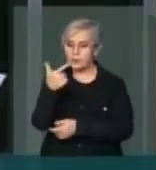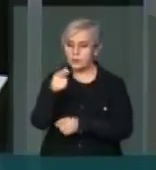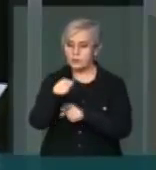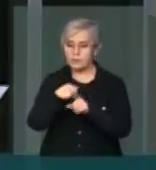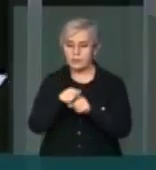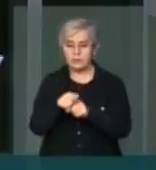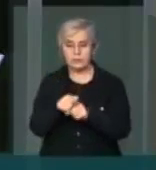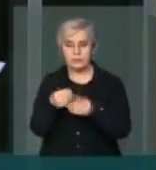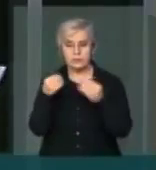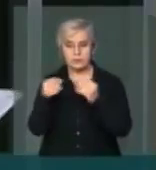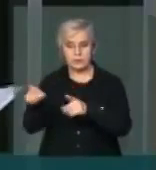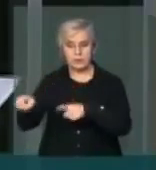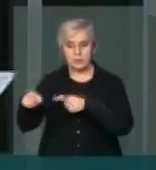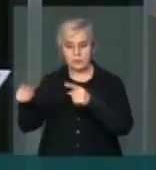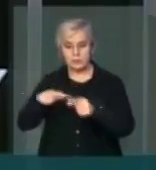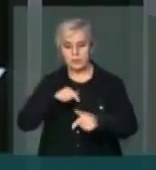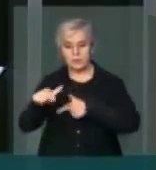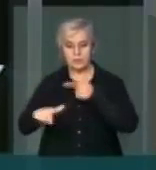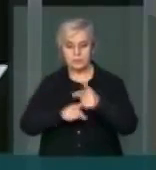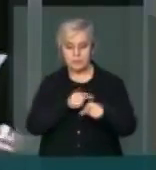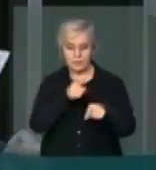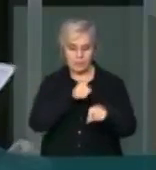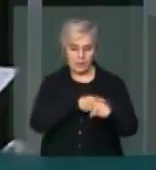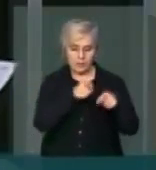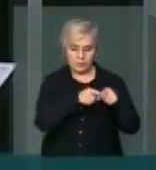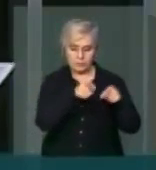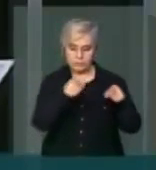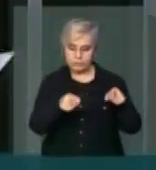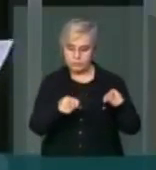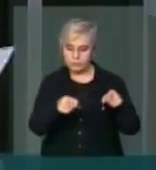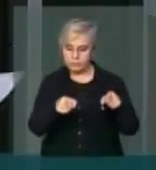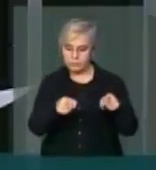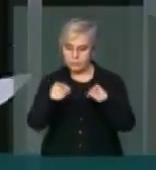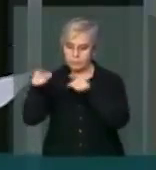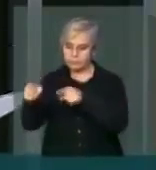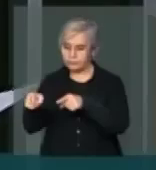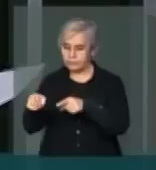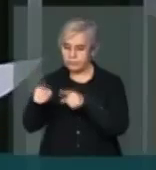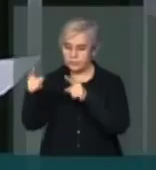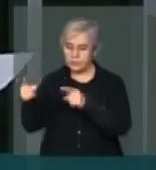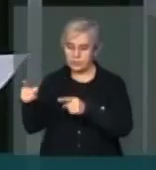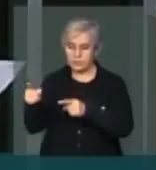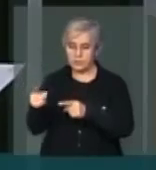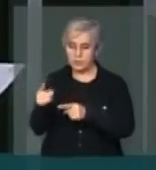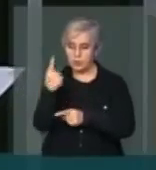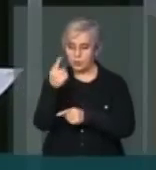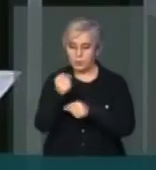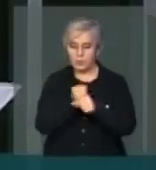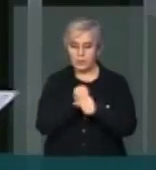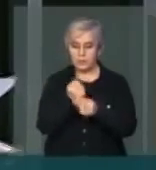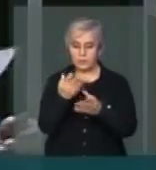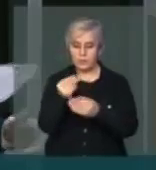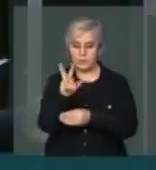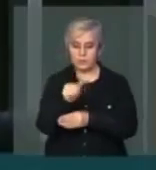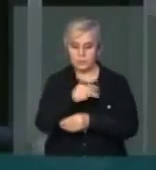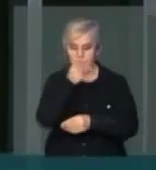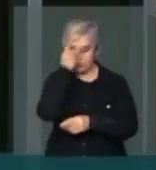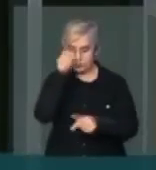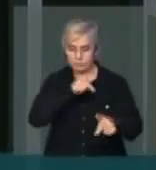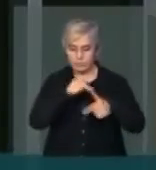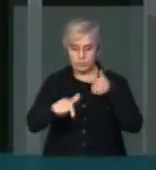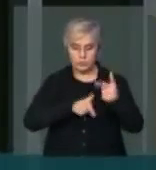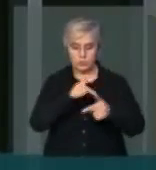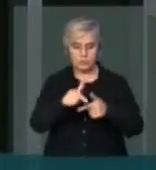agricultura o trabalho é sazonal. Em um ano, muitas vezes o mesmo trabalhador atua em três,